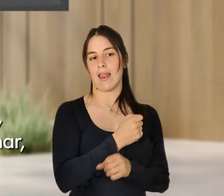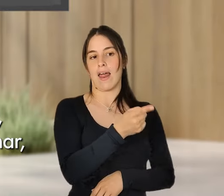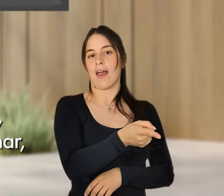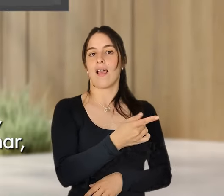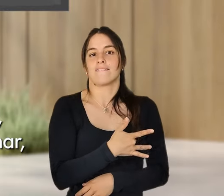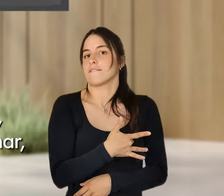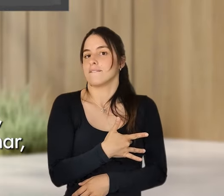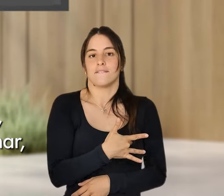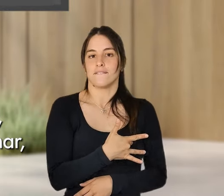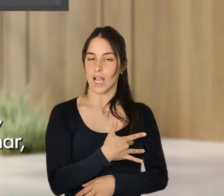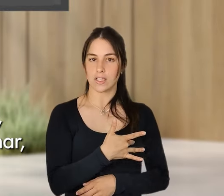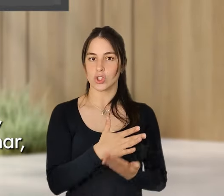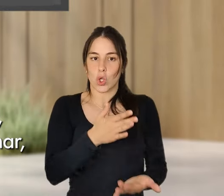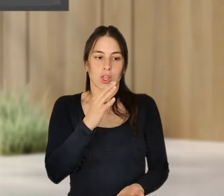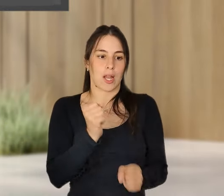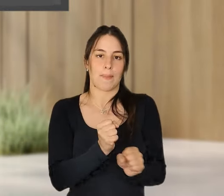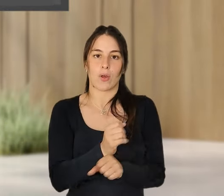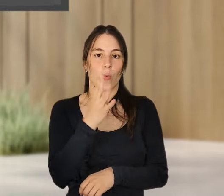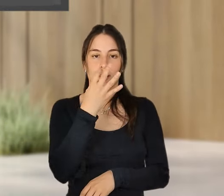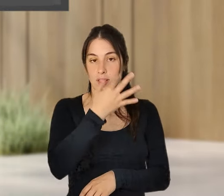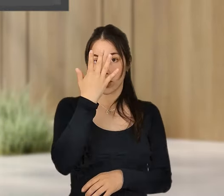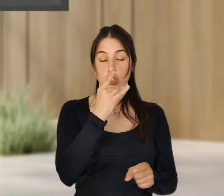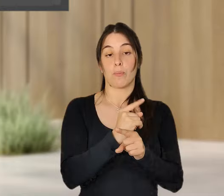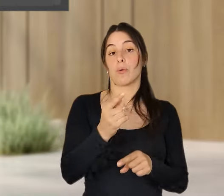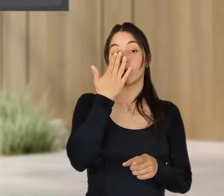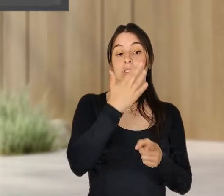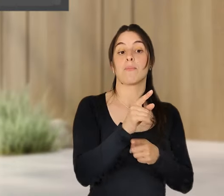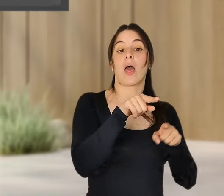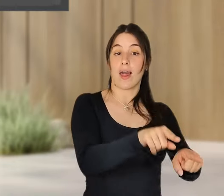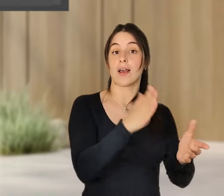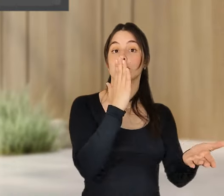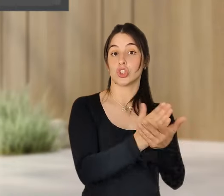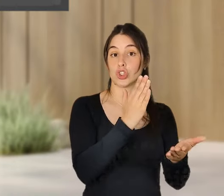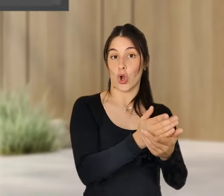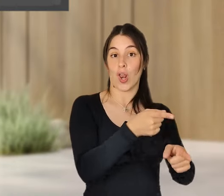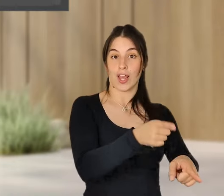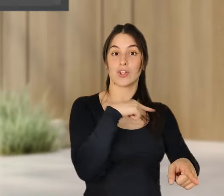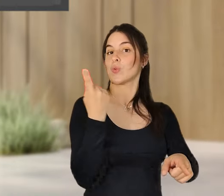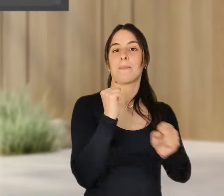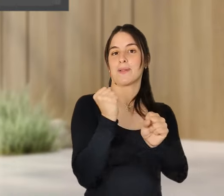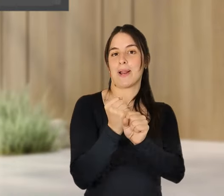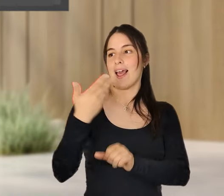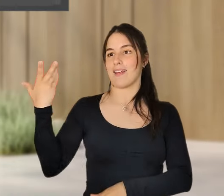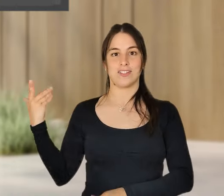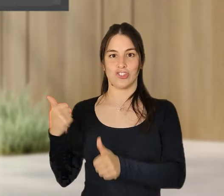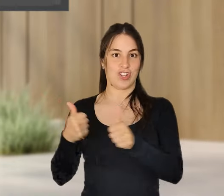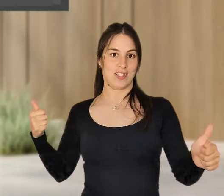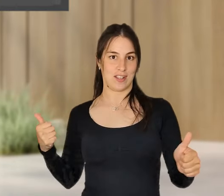que não podem teletrabalhar, o que trabalham por turnos, ou seja, quando o trabalho já não é flexível,